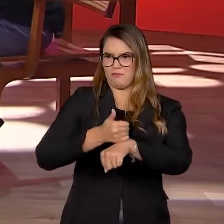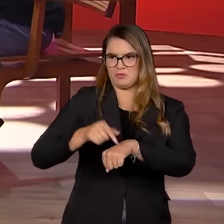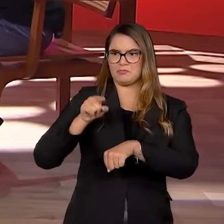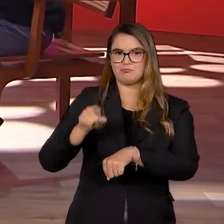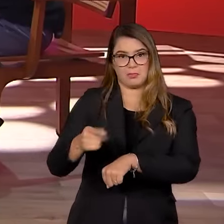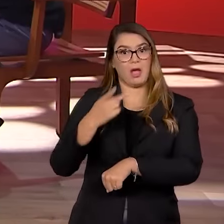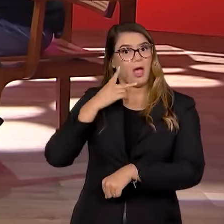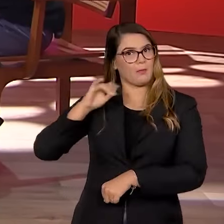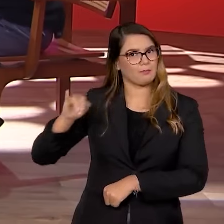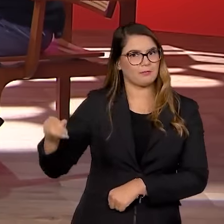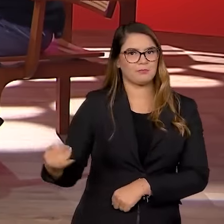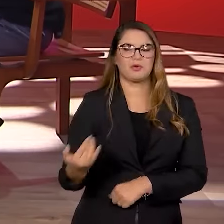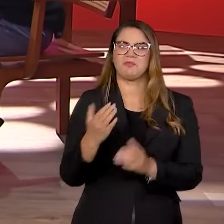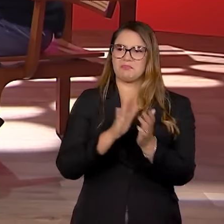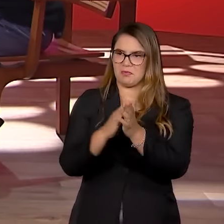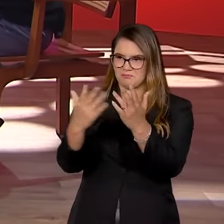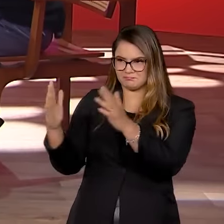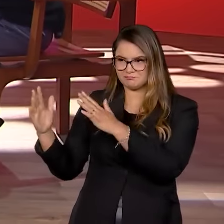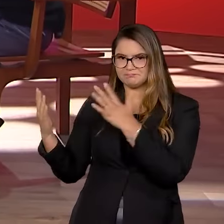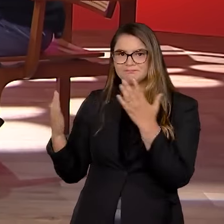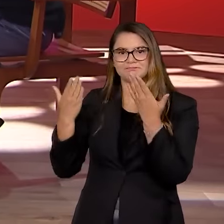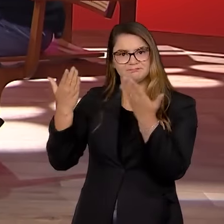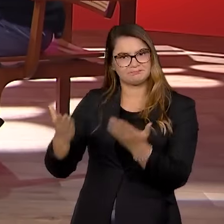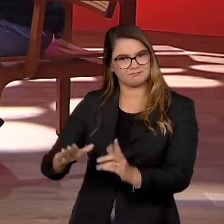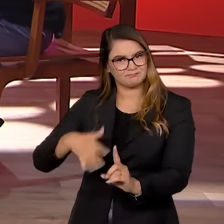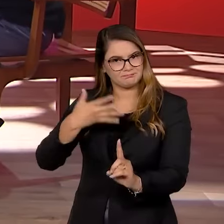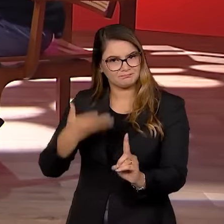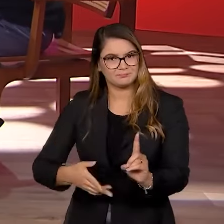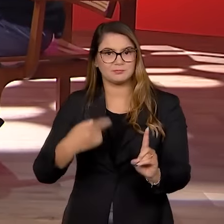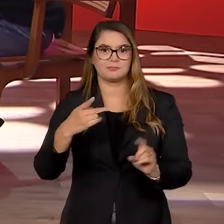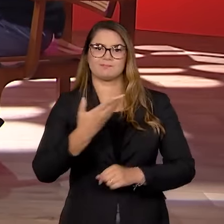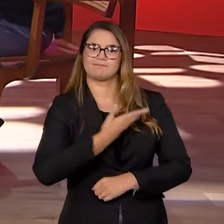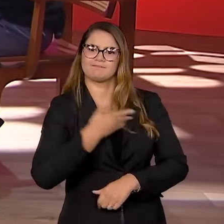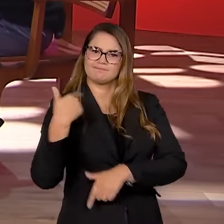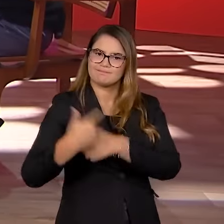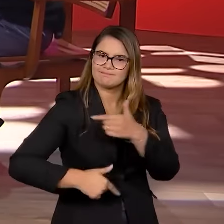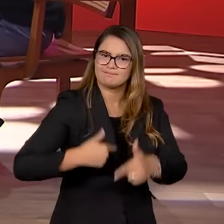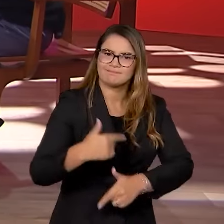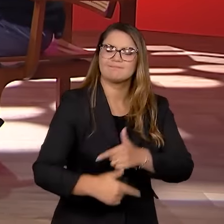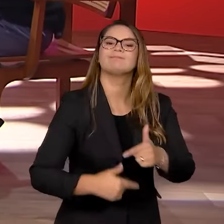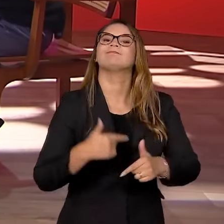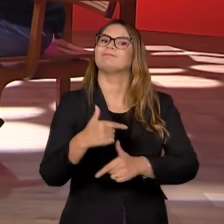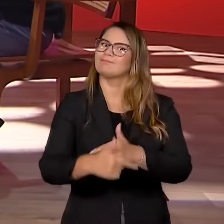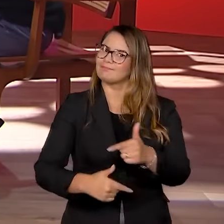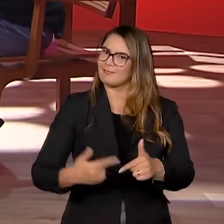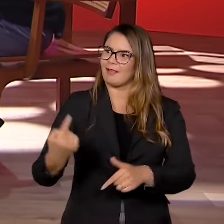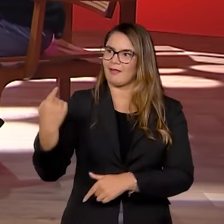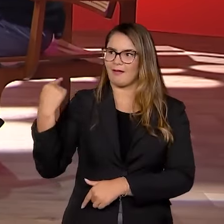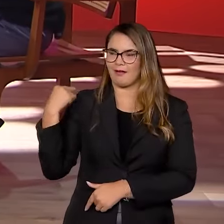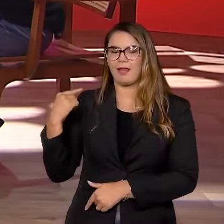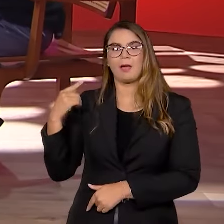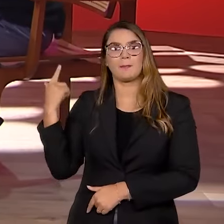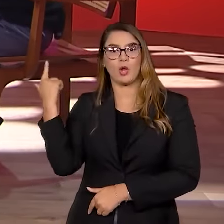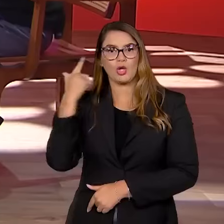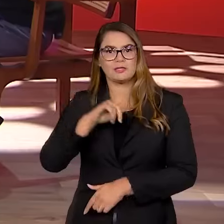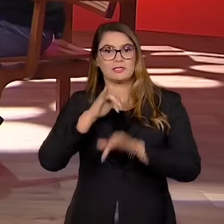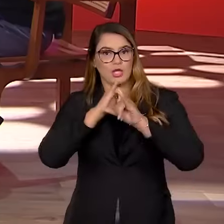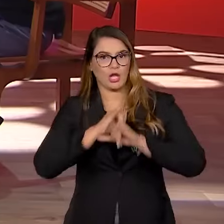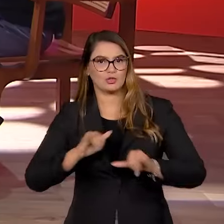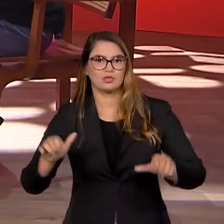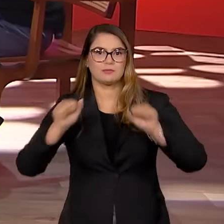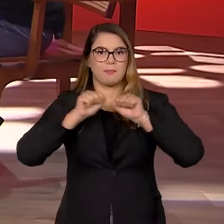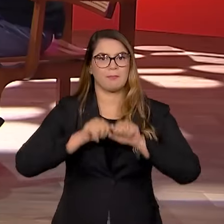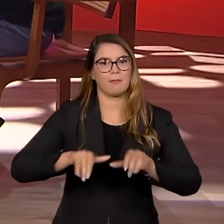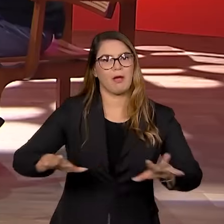Aproveito para render homenagens merecidas a você e aos seus colegas que trabalharam muito para que a população pudesse ter